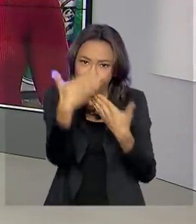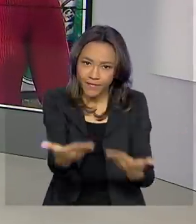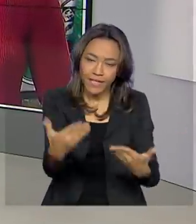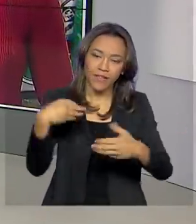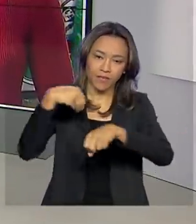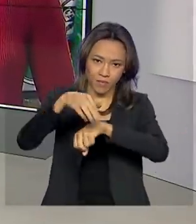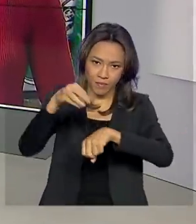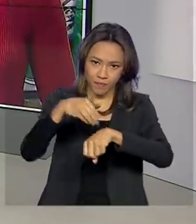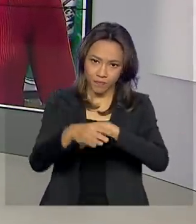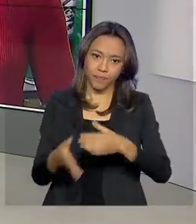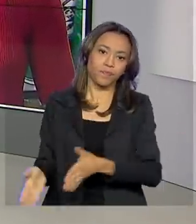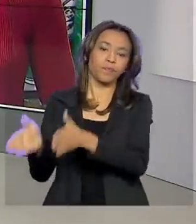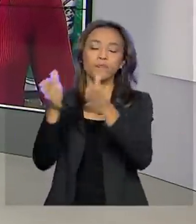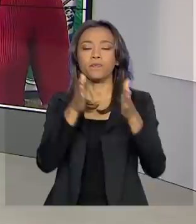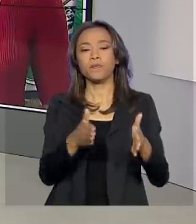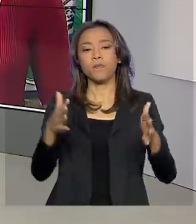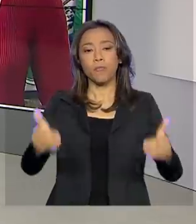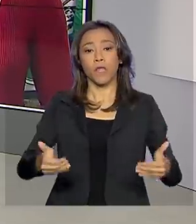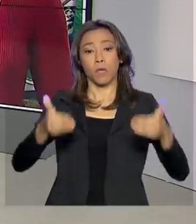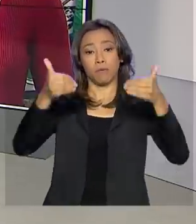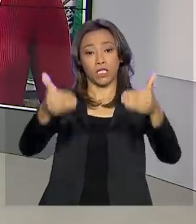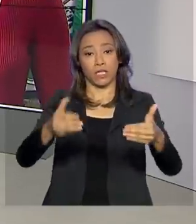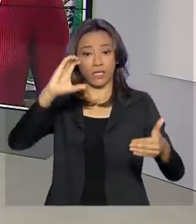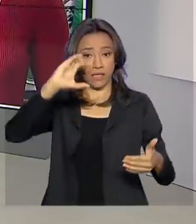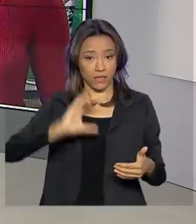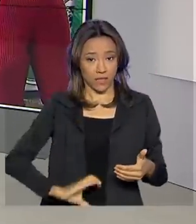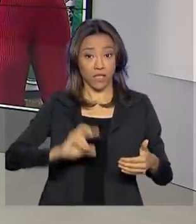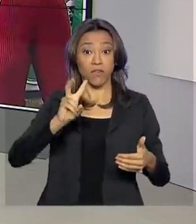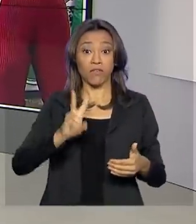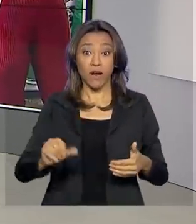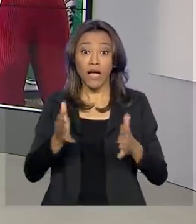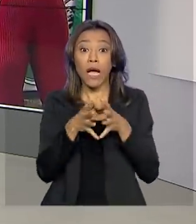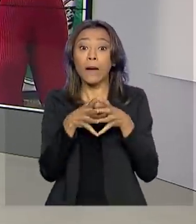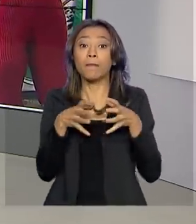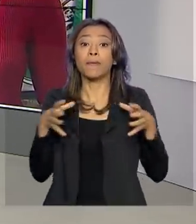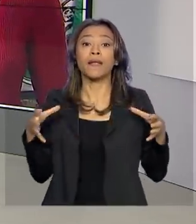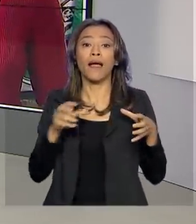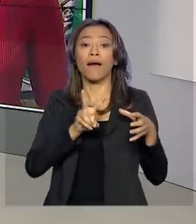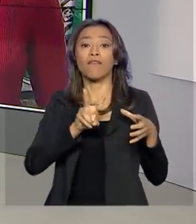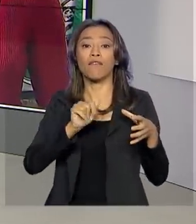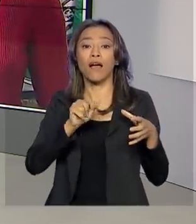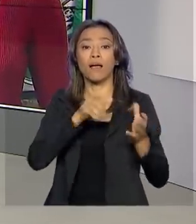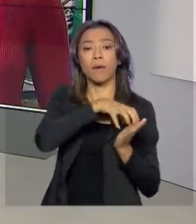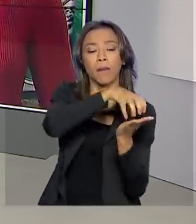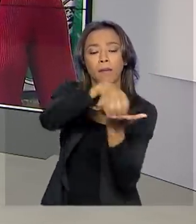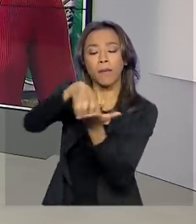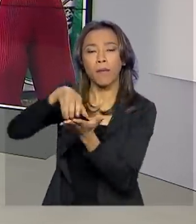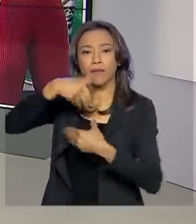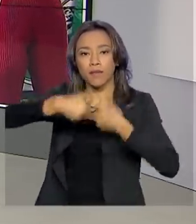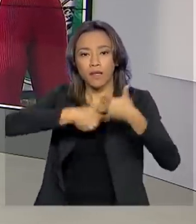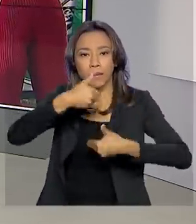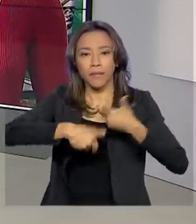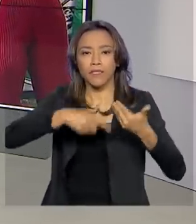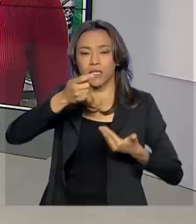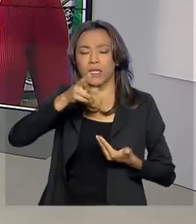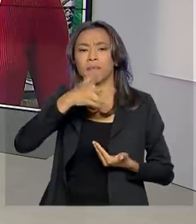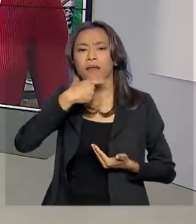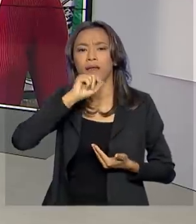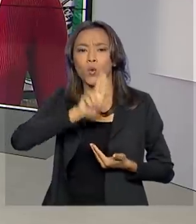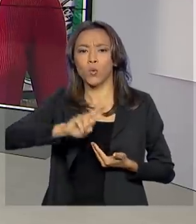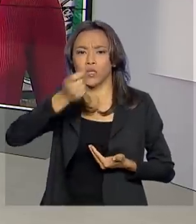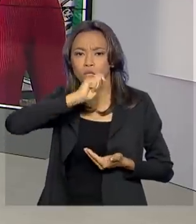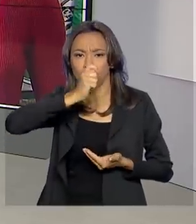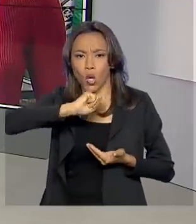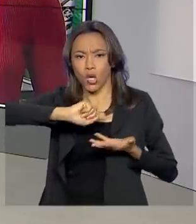informações. E olha, o Ministério da Cidadania vai ampliar as vagas em comunidades terapêuticas para o tratamento de dependentes químicos com